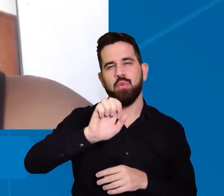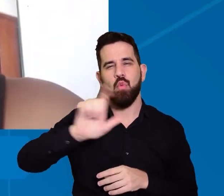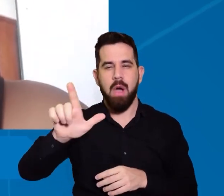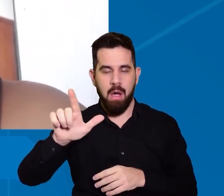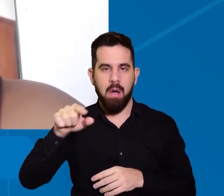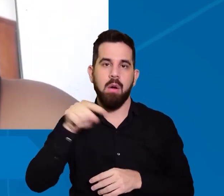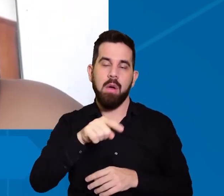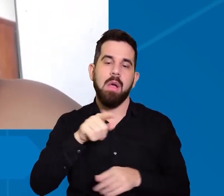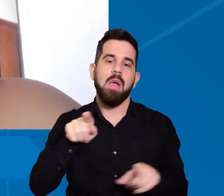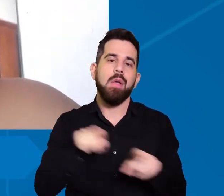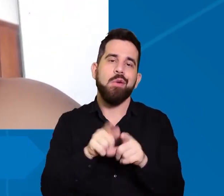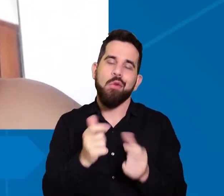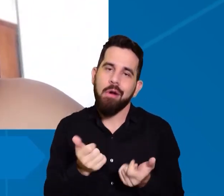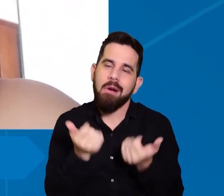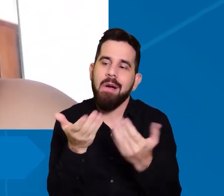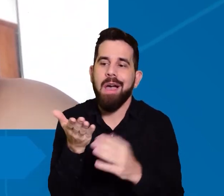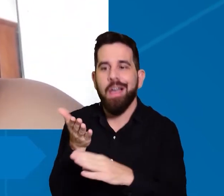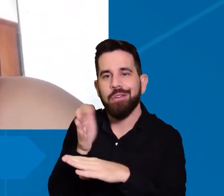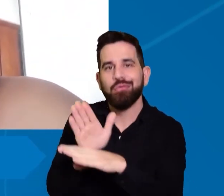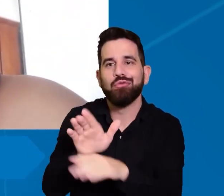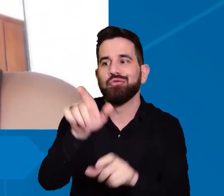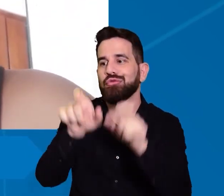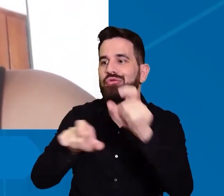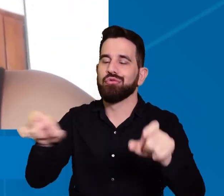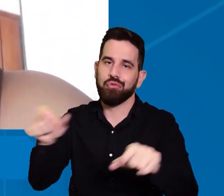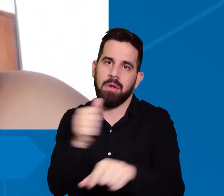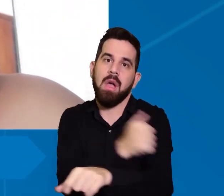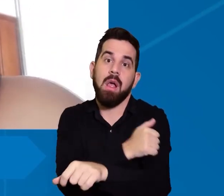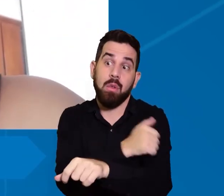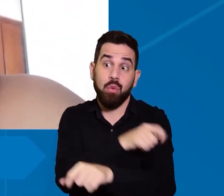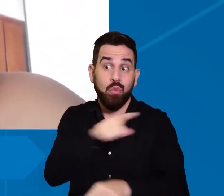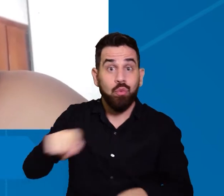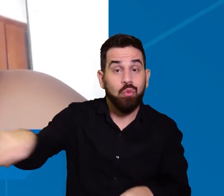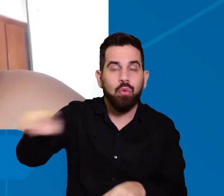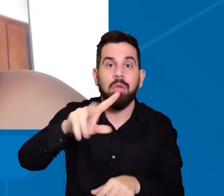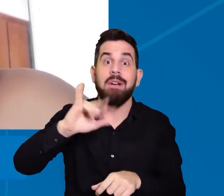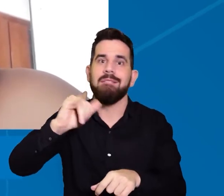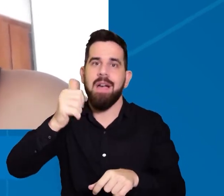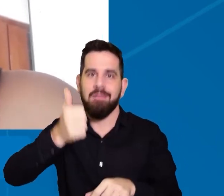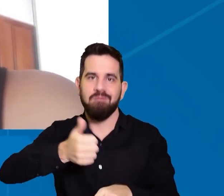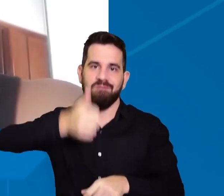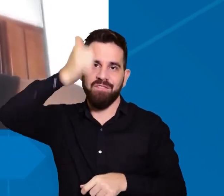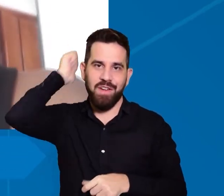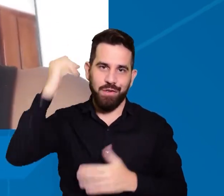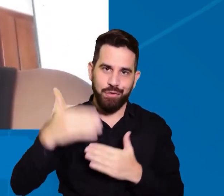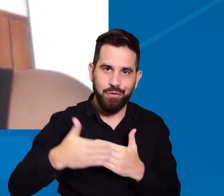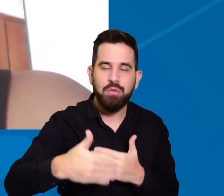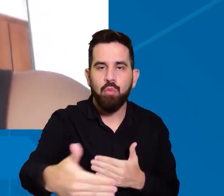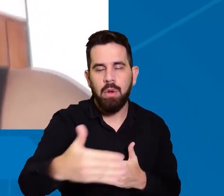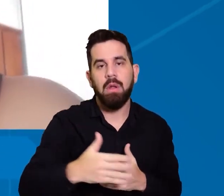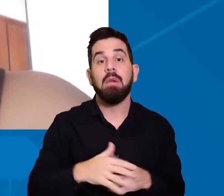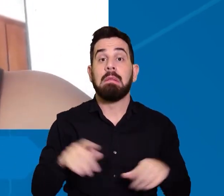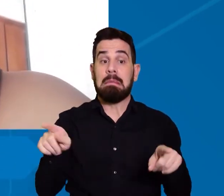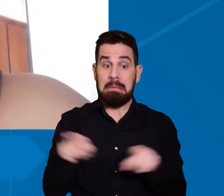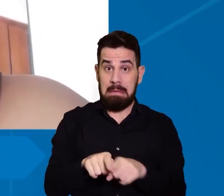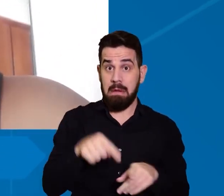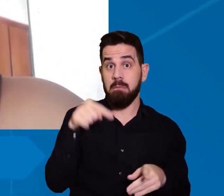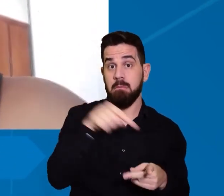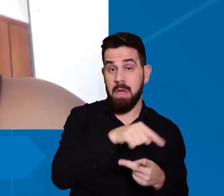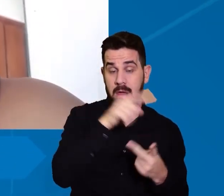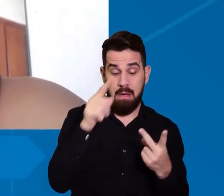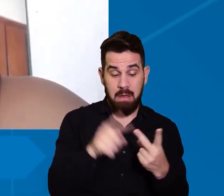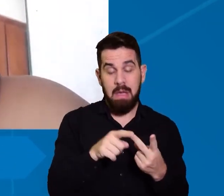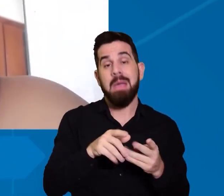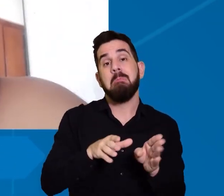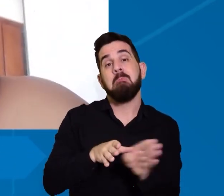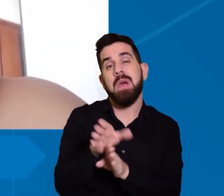de ser útil aos alunos que estão prestando vestibular. Além disso nós criamos a ideia de fazer um manual voltado para